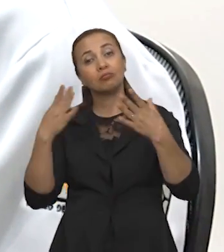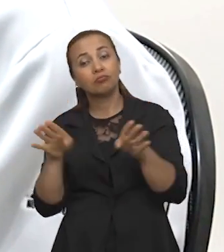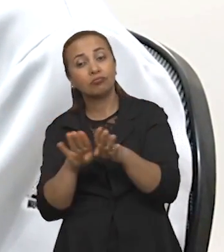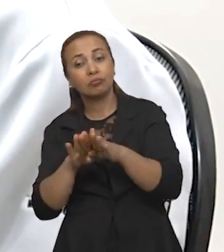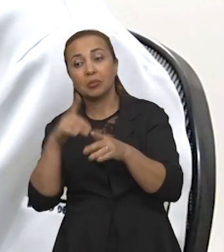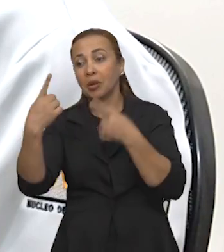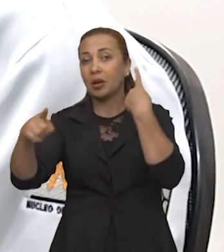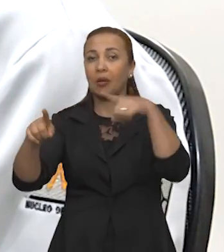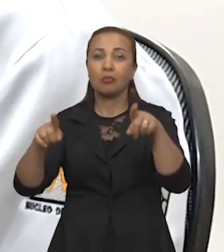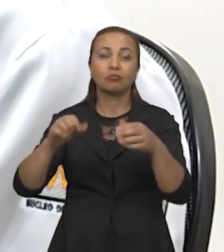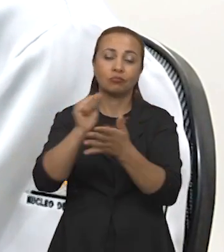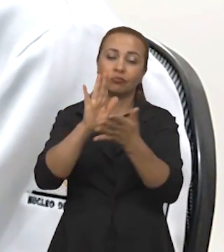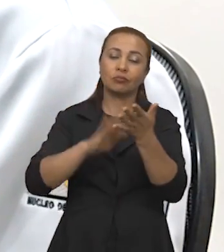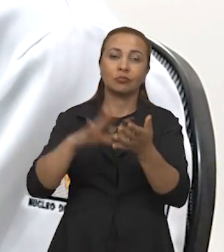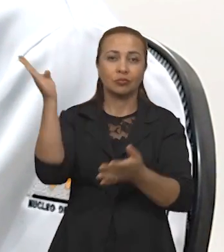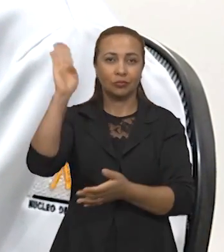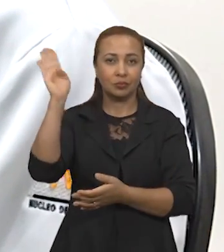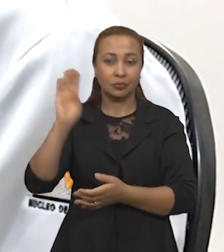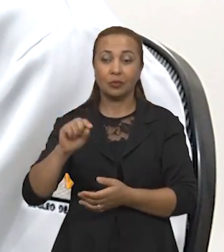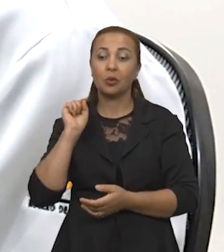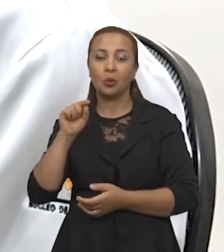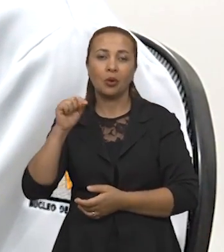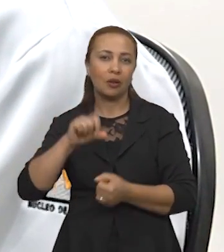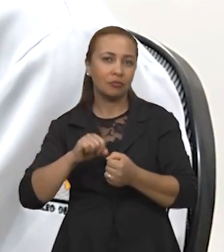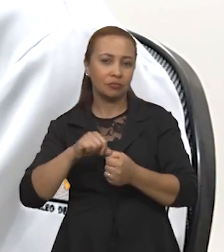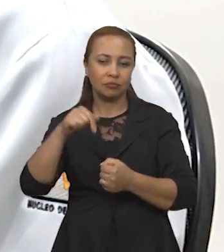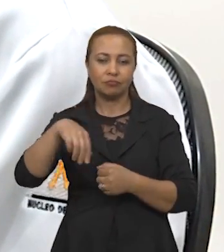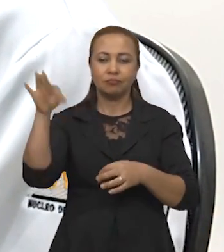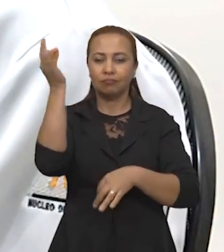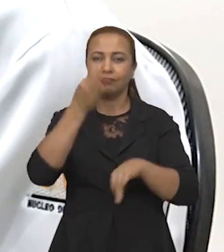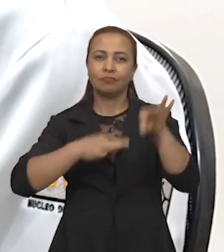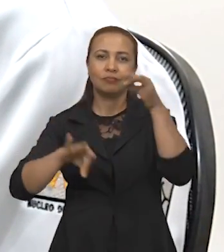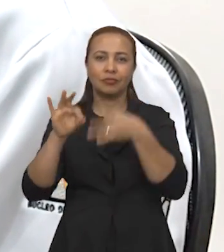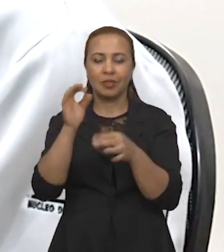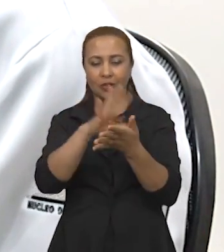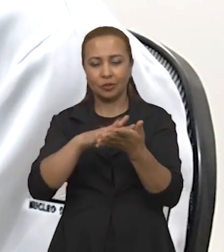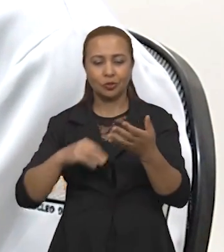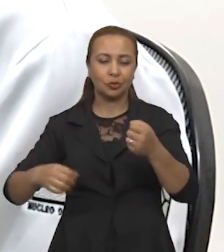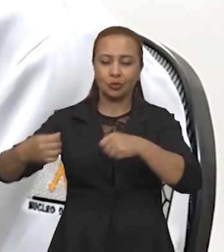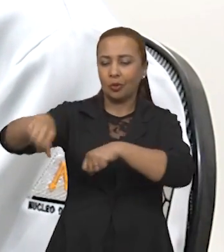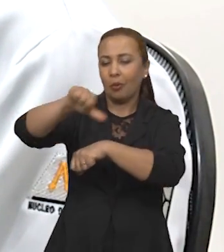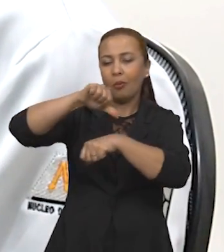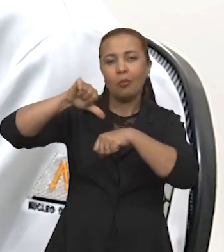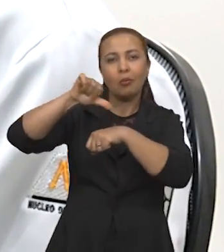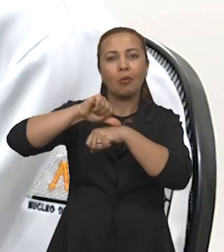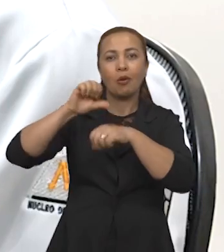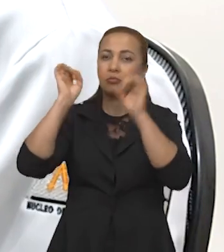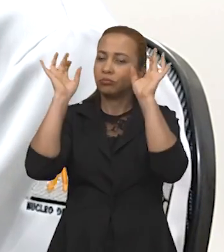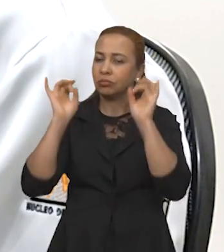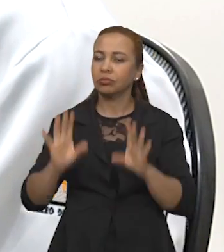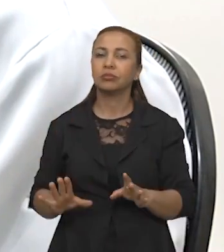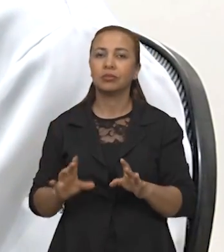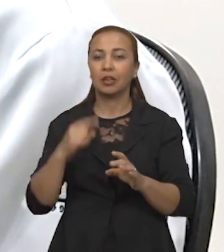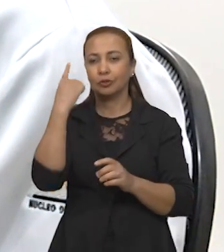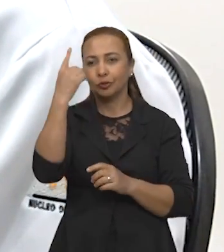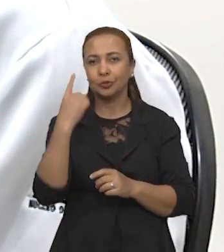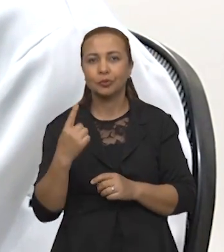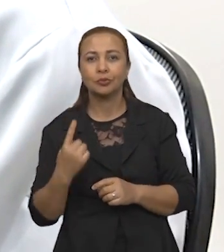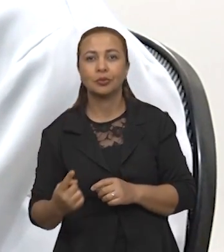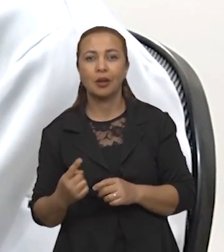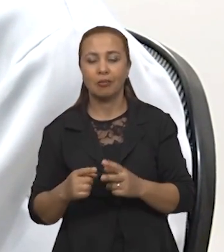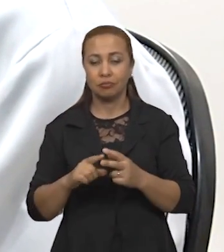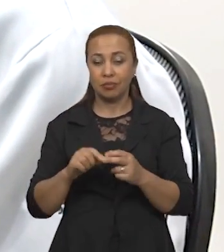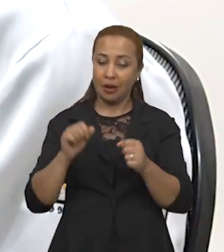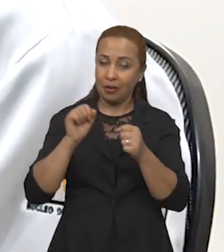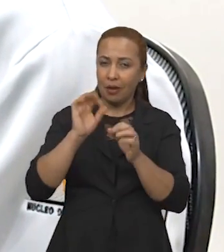de atividades biológicas. E o que a gente faz aqui no laboratório é extrair os óleos essenciais dessas espécies e